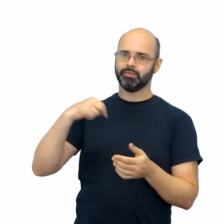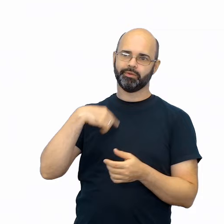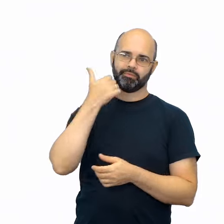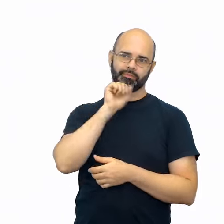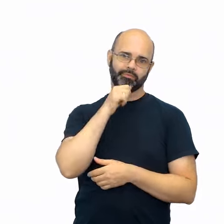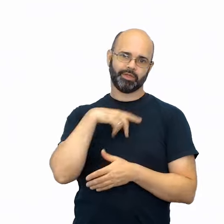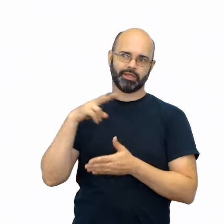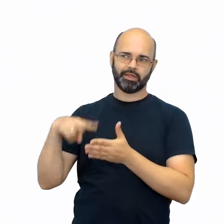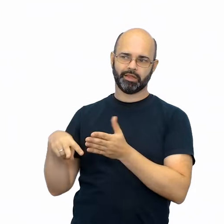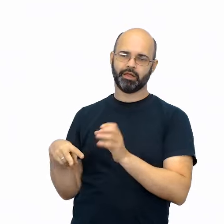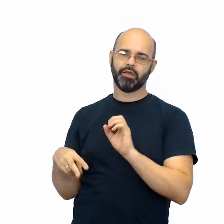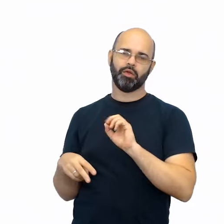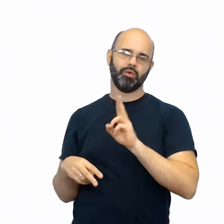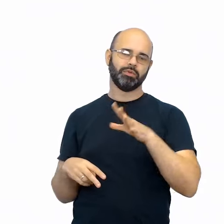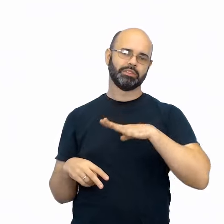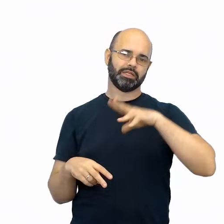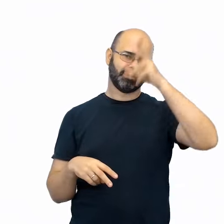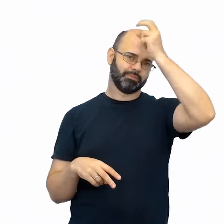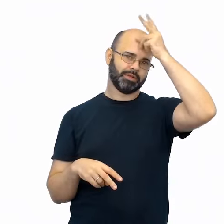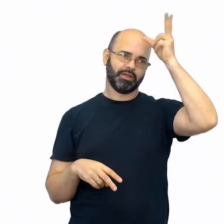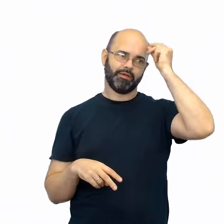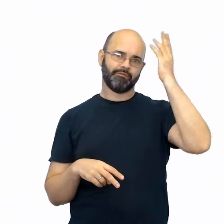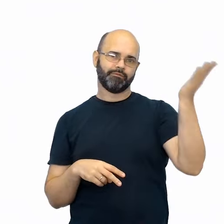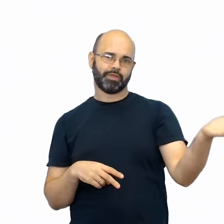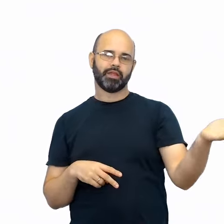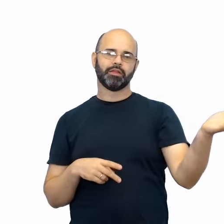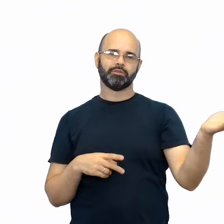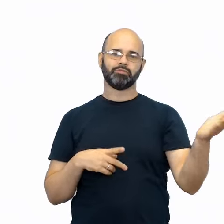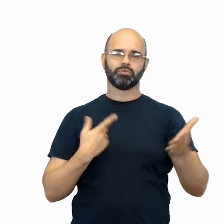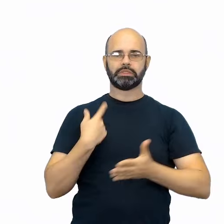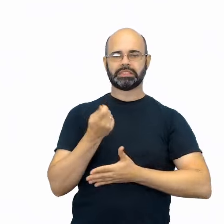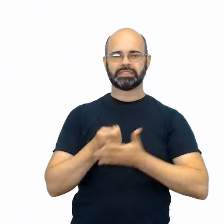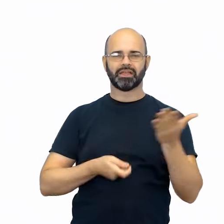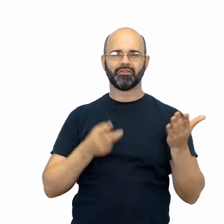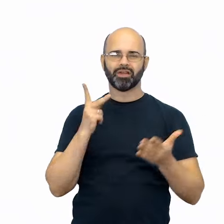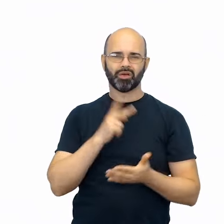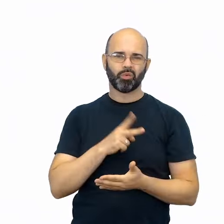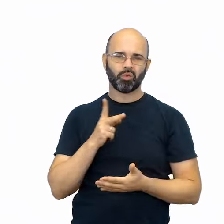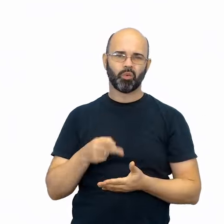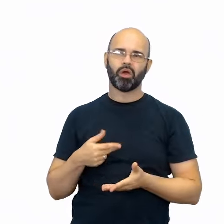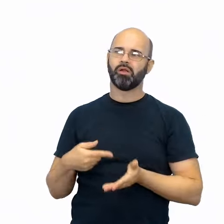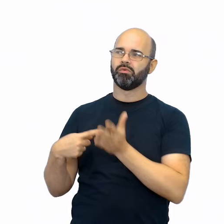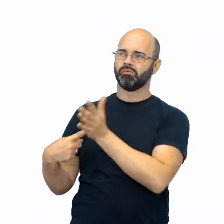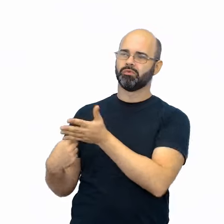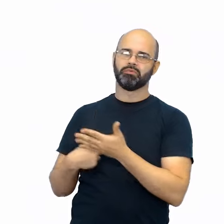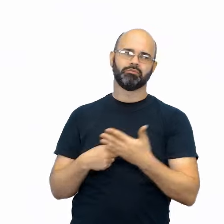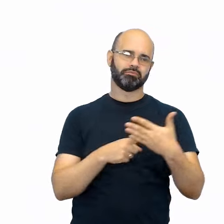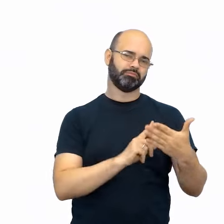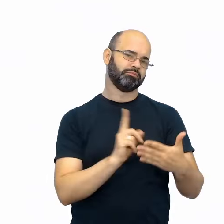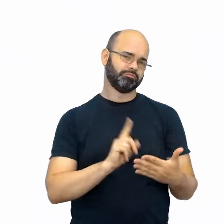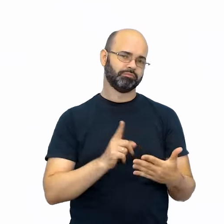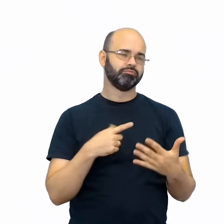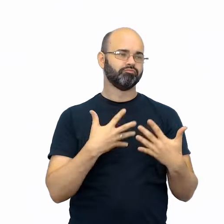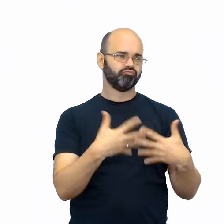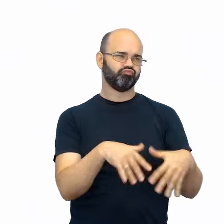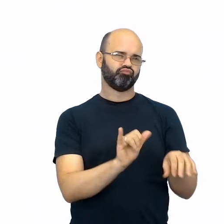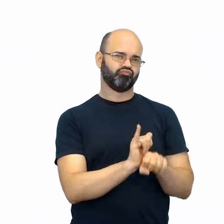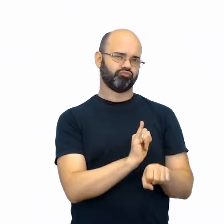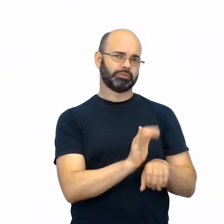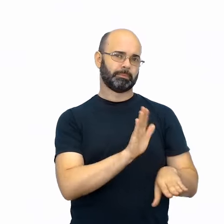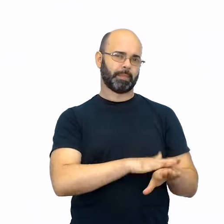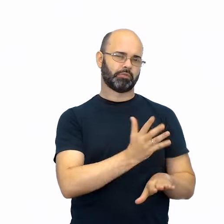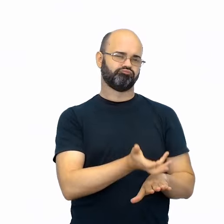mãe ou o prefeito da cidade. Em segundo lugar, o enunciador precisa refletir sobre o grau de conhecimento